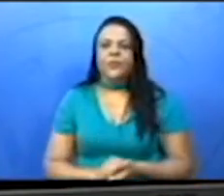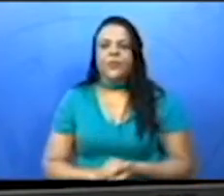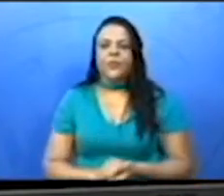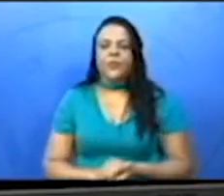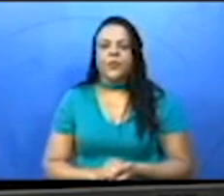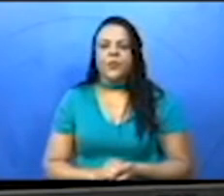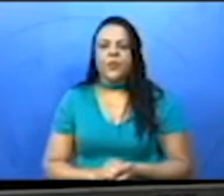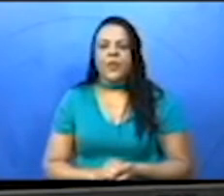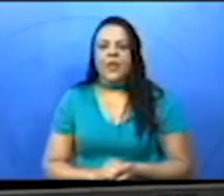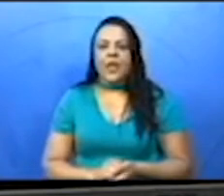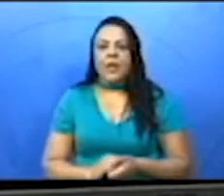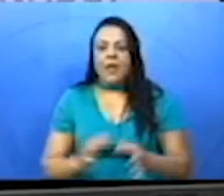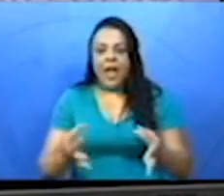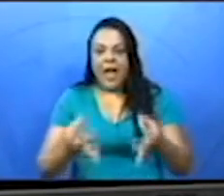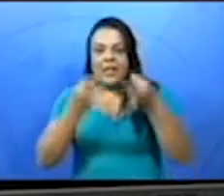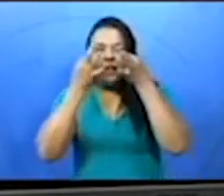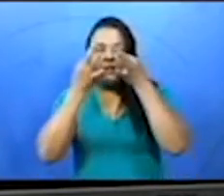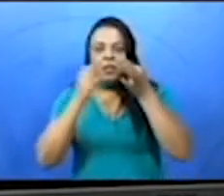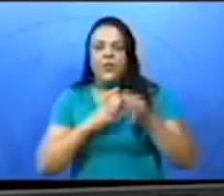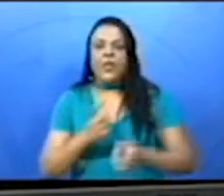são 11 plantas.